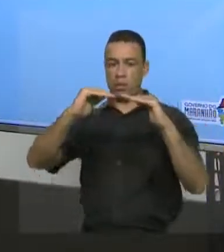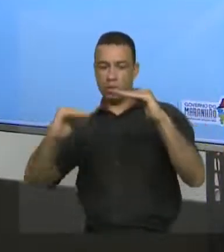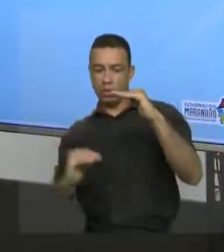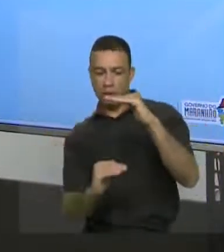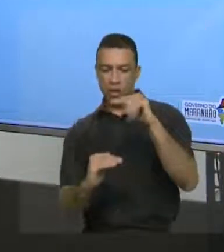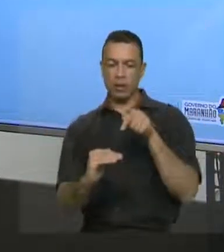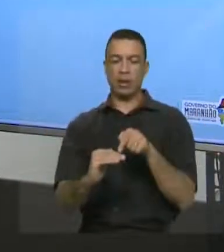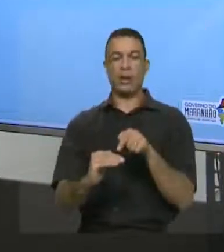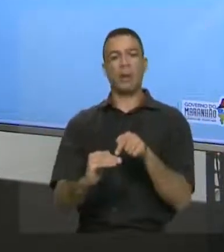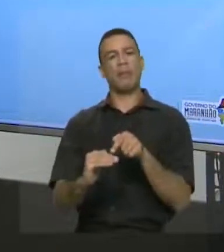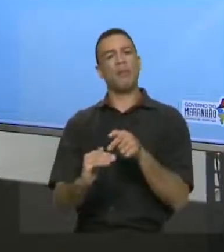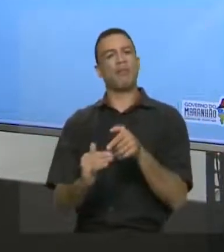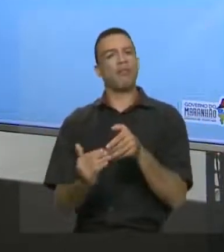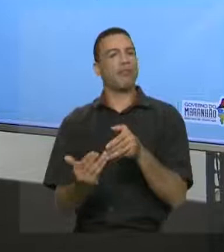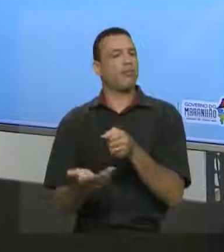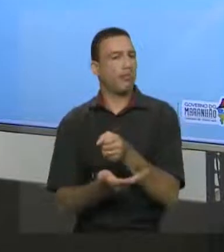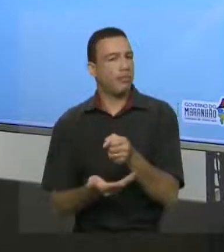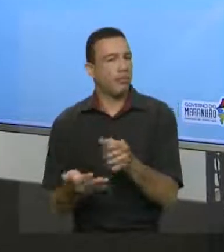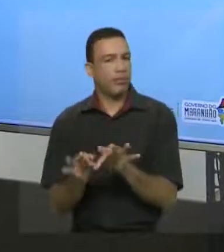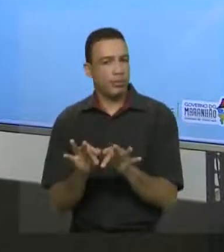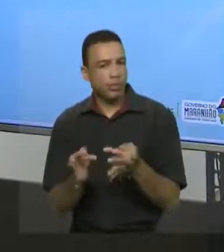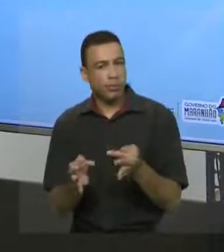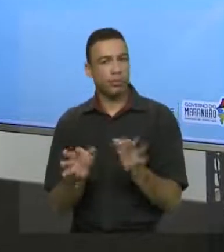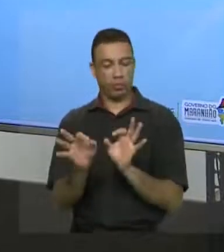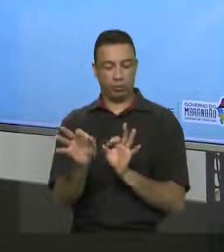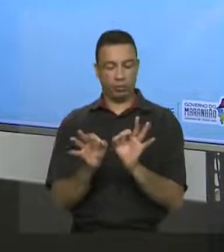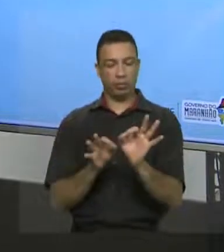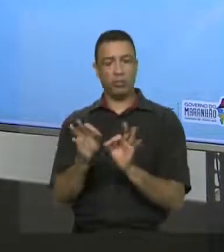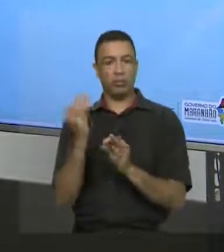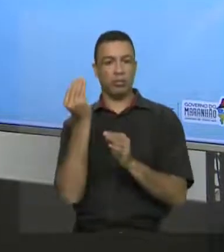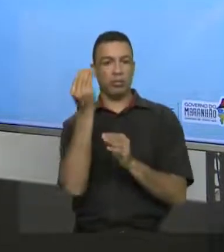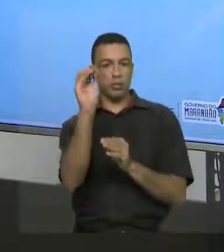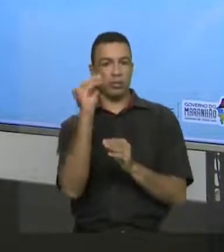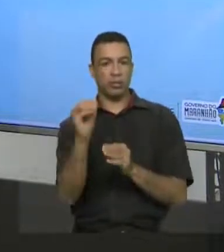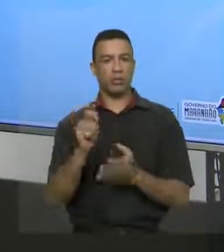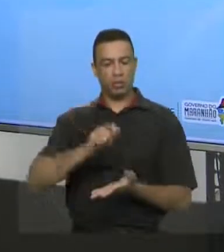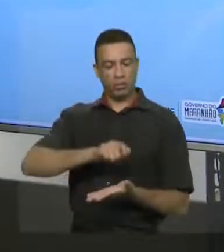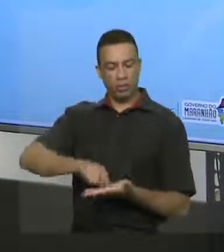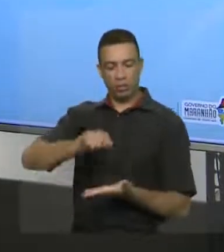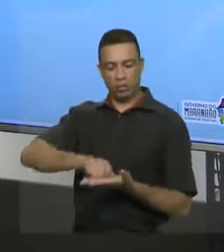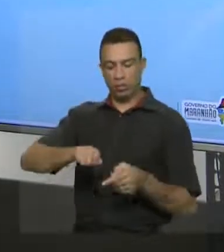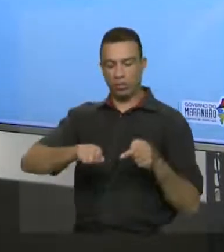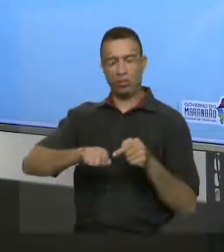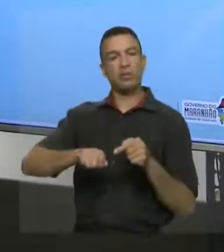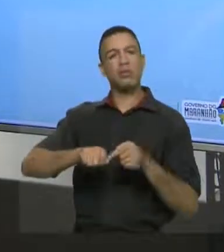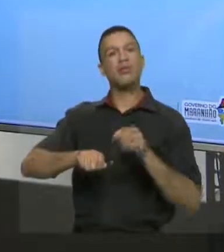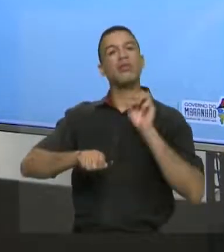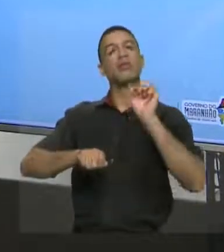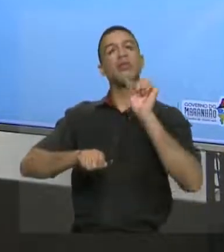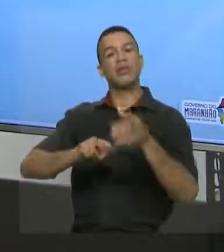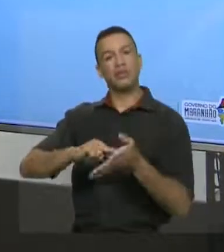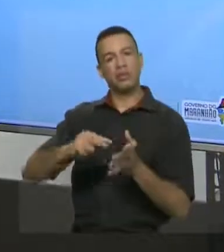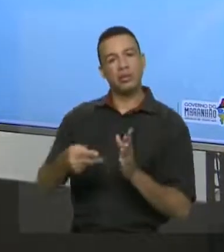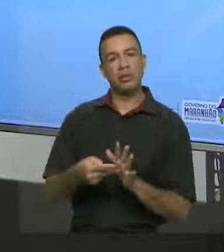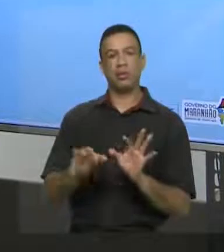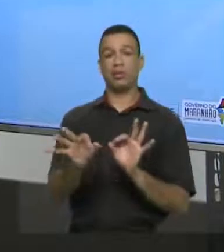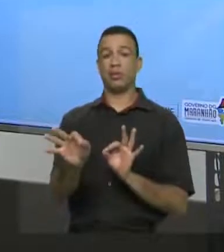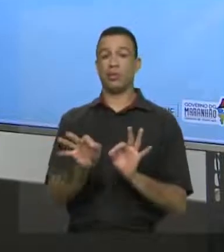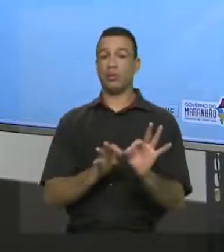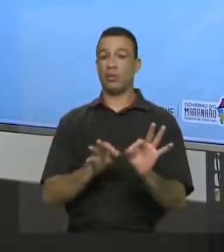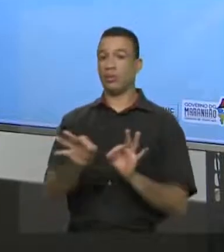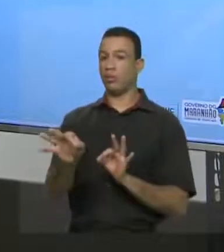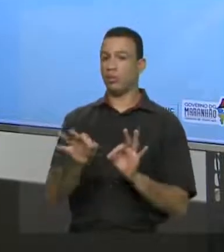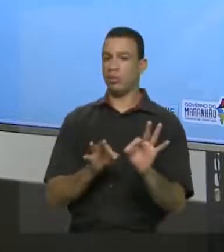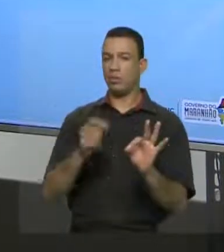domínio, que você tem essa capacidade de organização. Afinal de contas, escrever é organizar, é selecionar e organizar